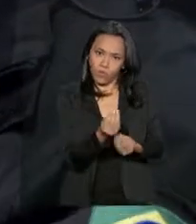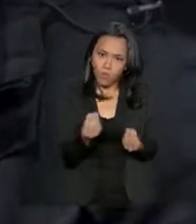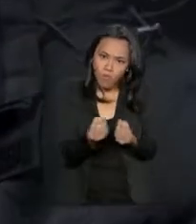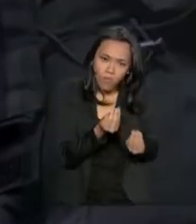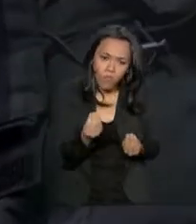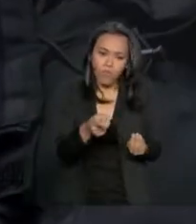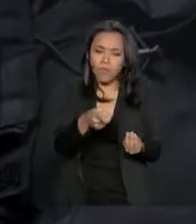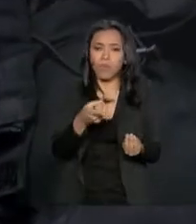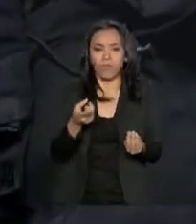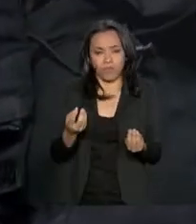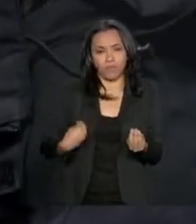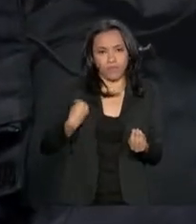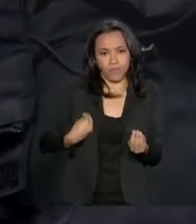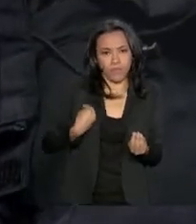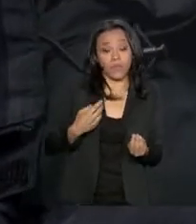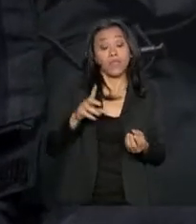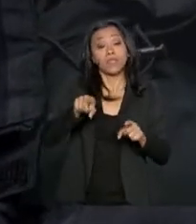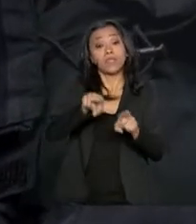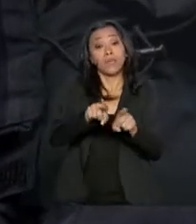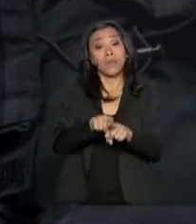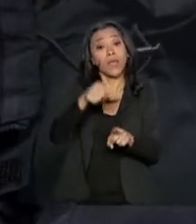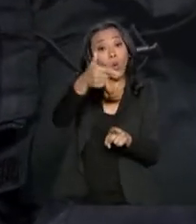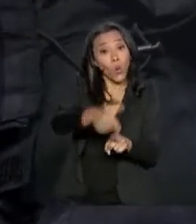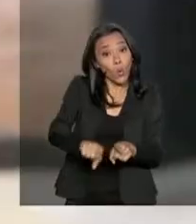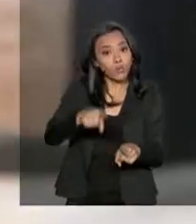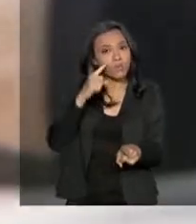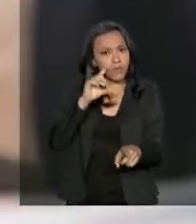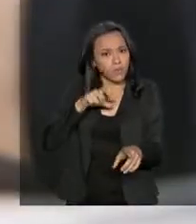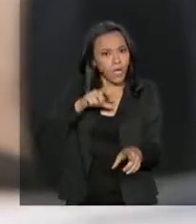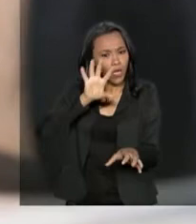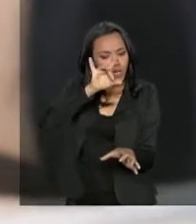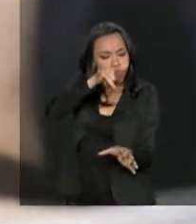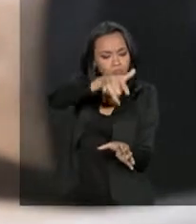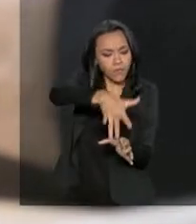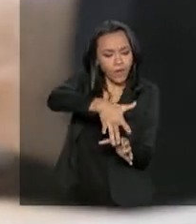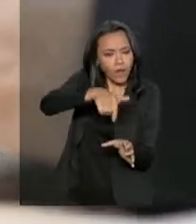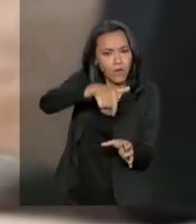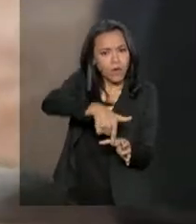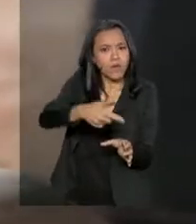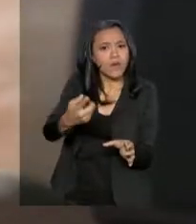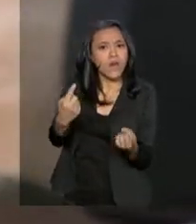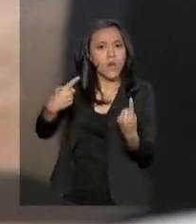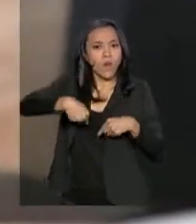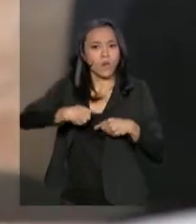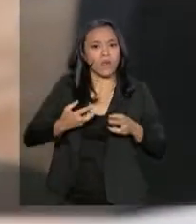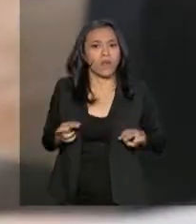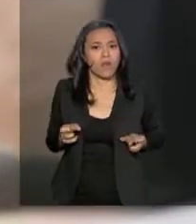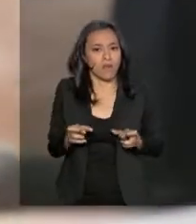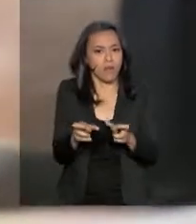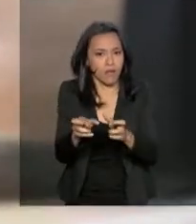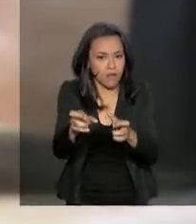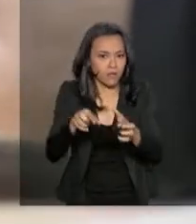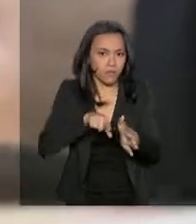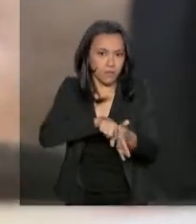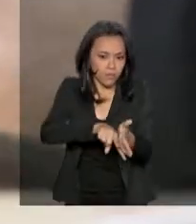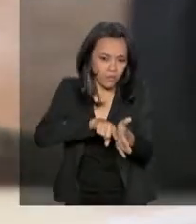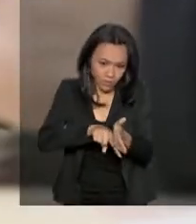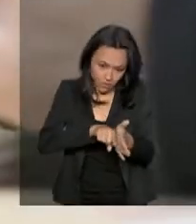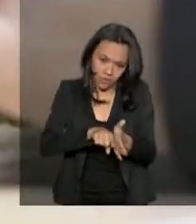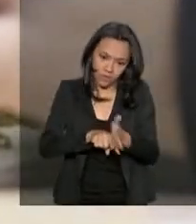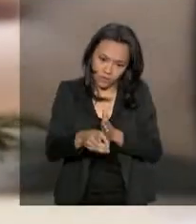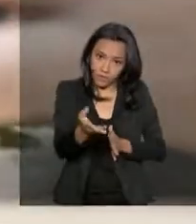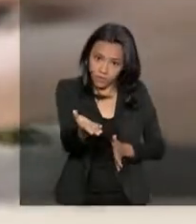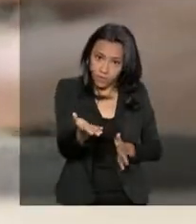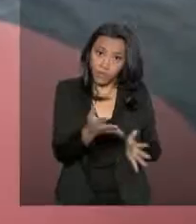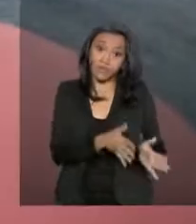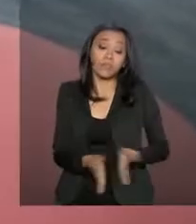com potencial anticâncer de moléculas também desses organismos.